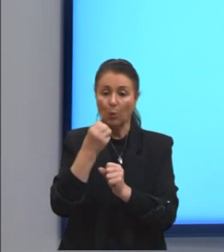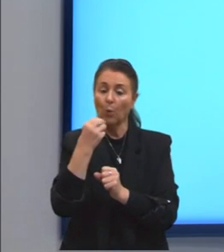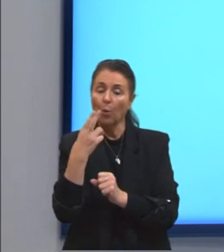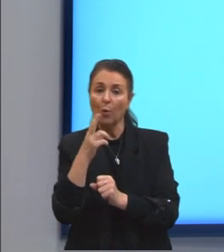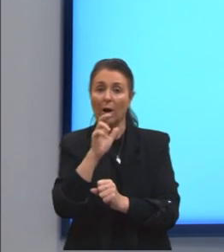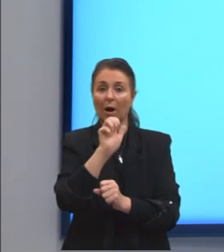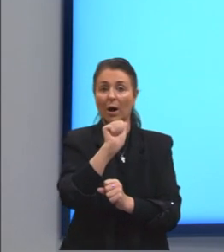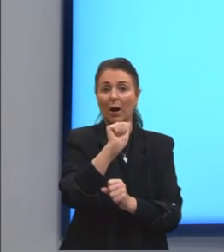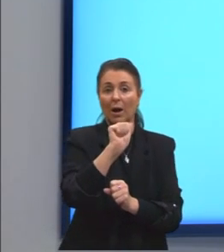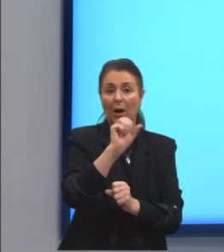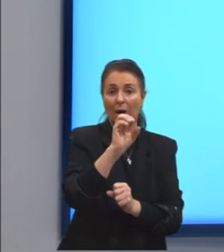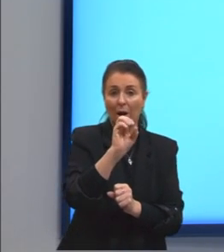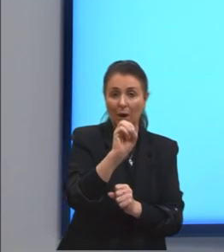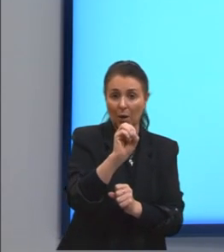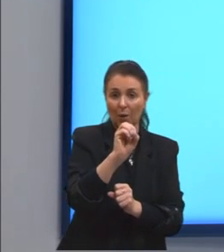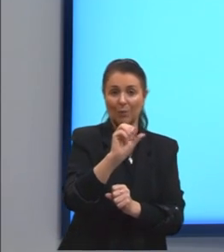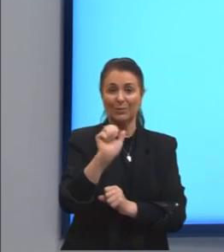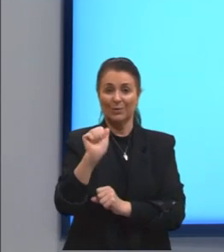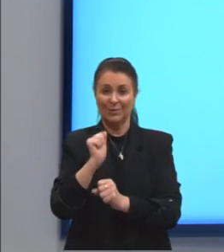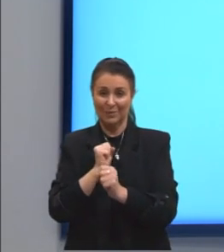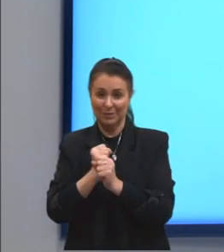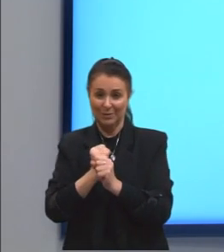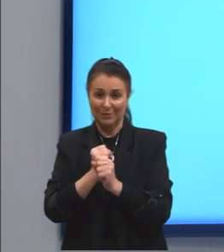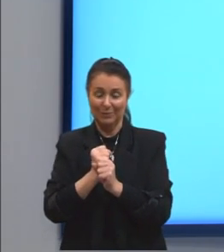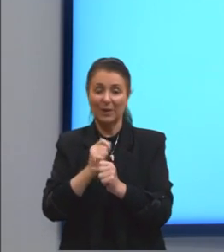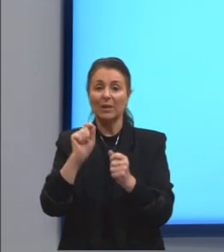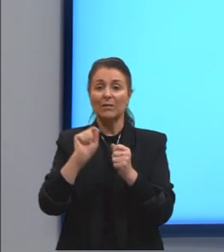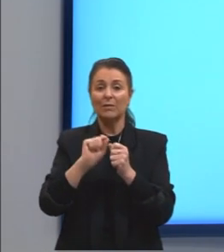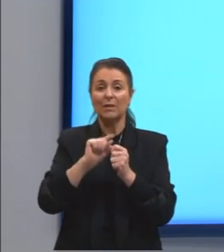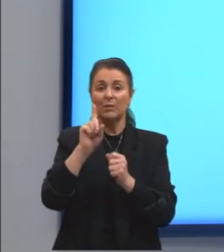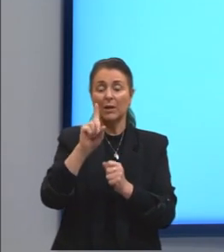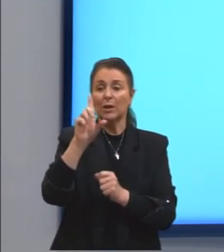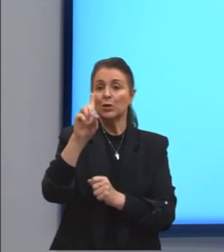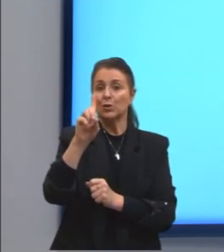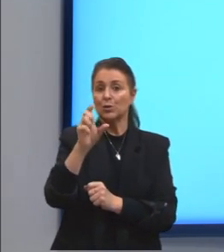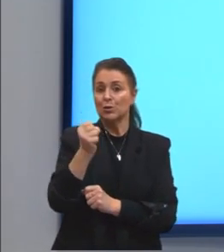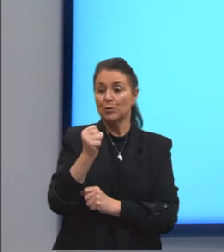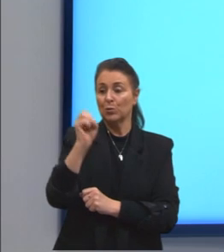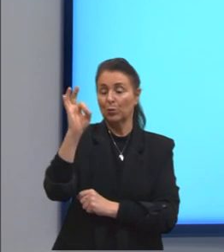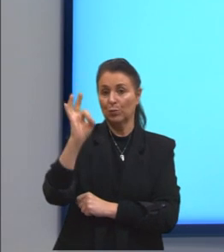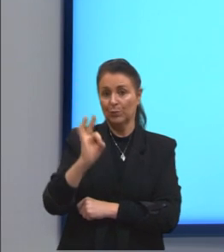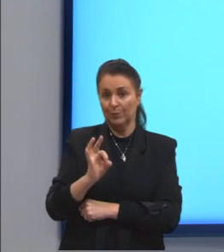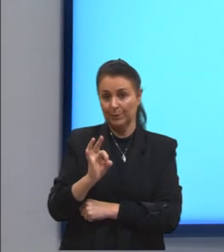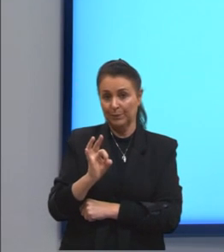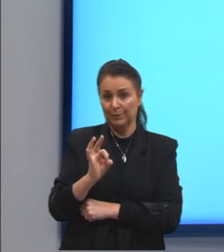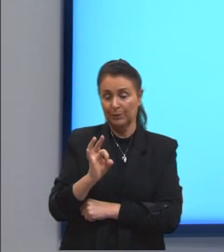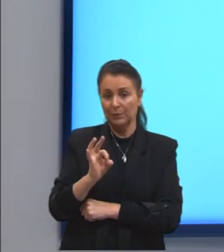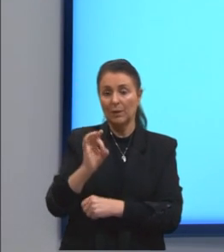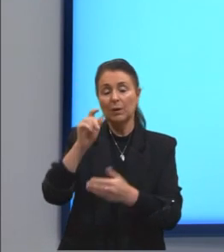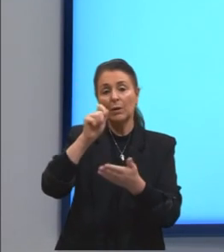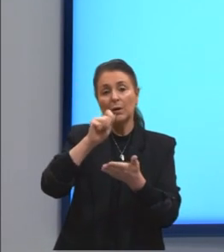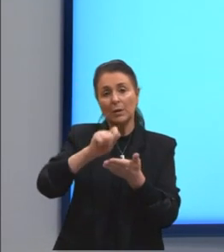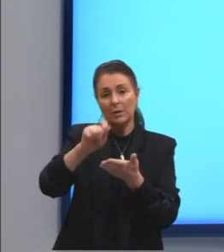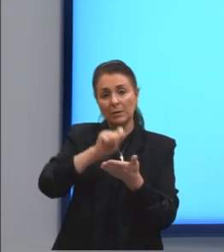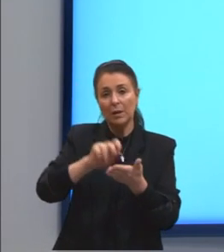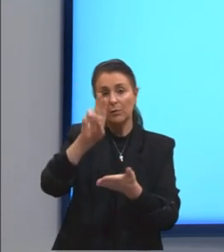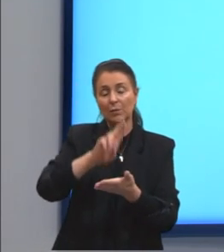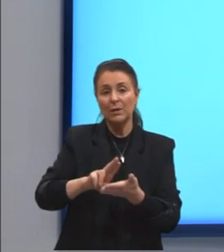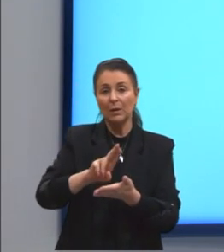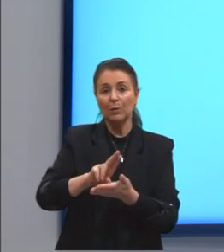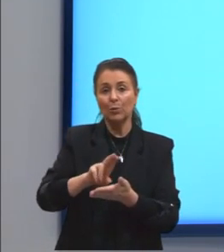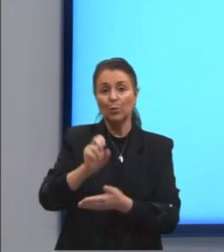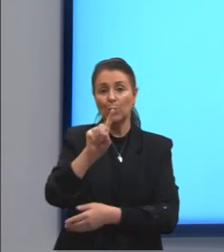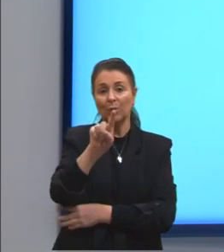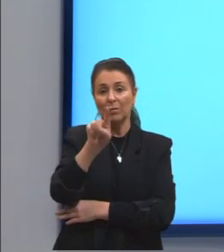tudo certinho. O que nós vamos fazer apenas? 18% nós vamos escrever através de número decimal,